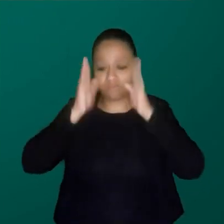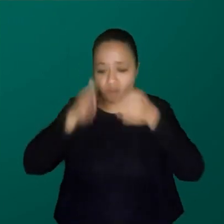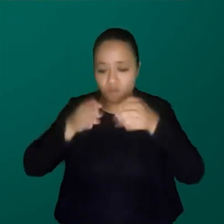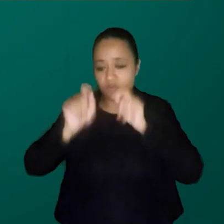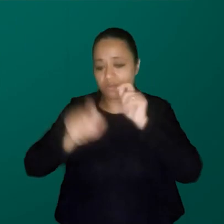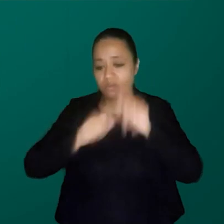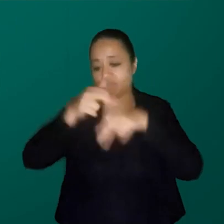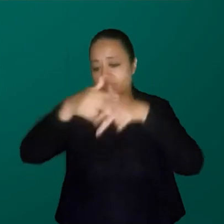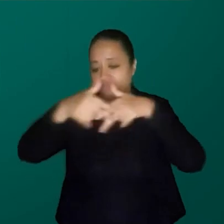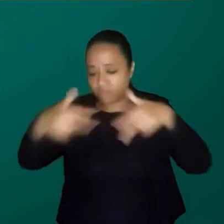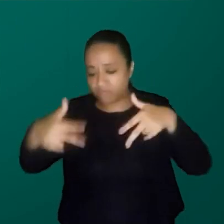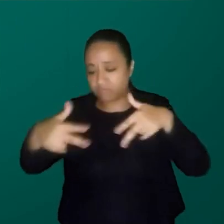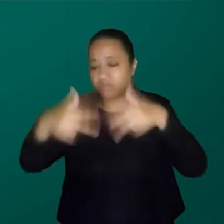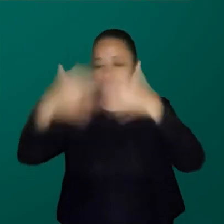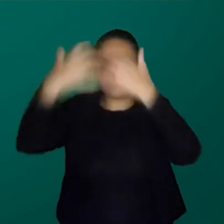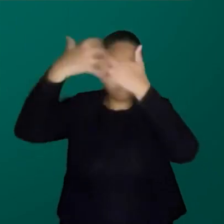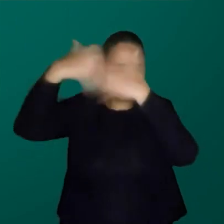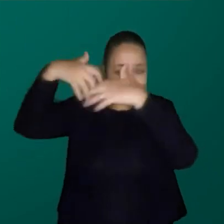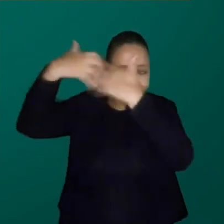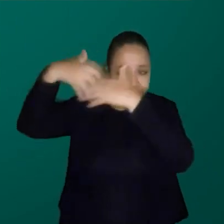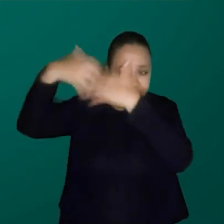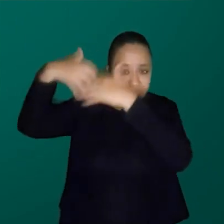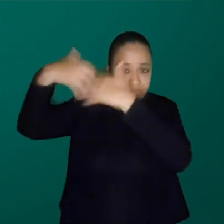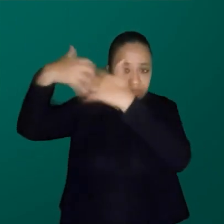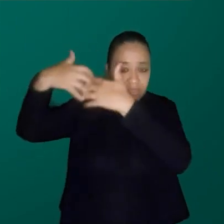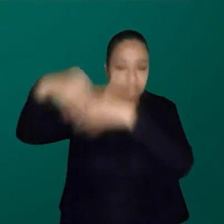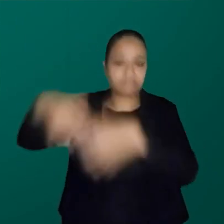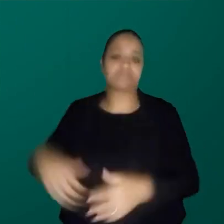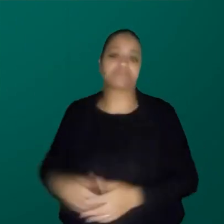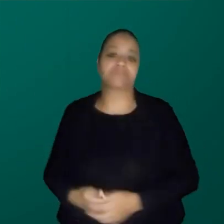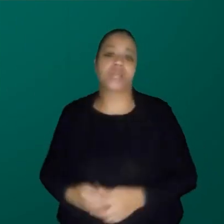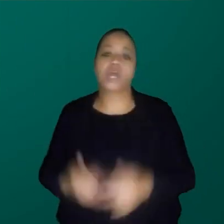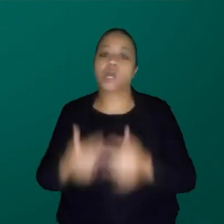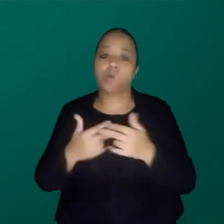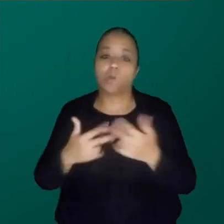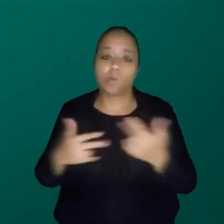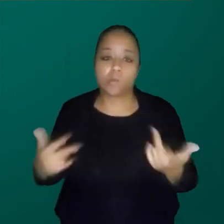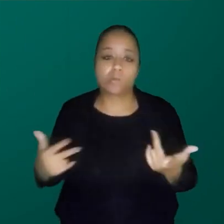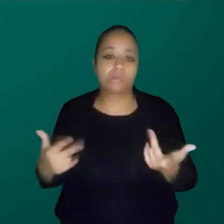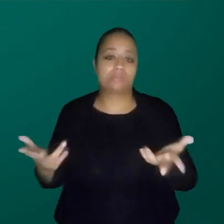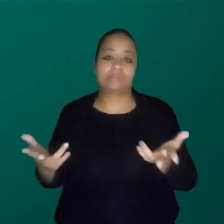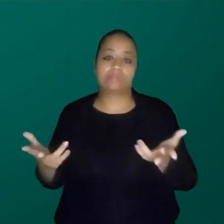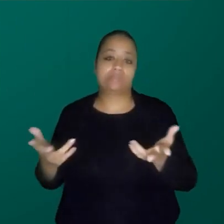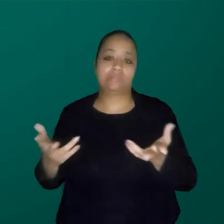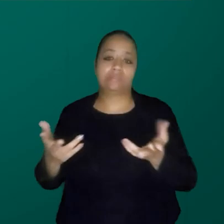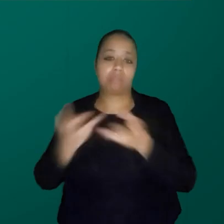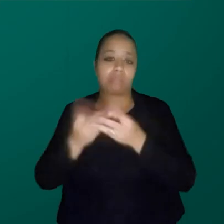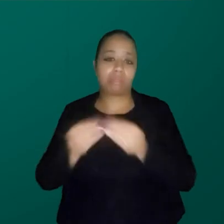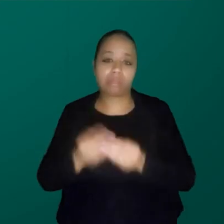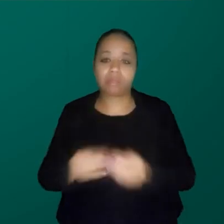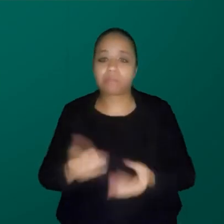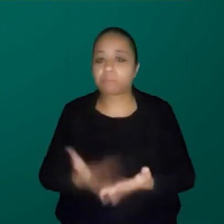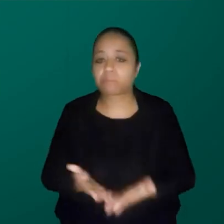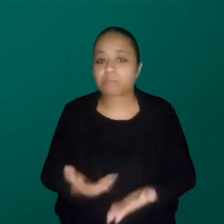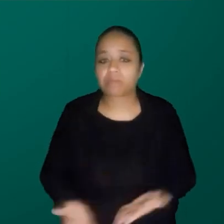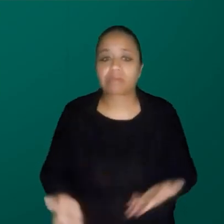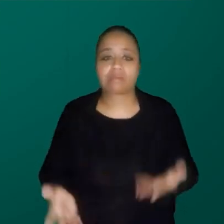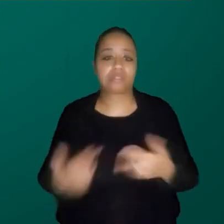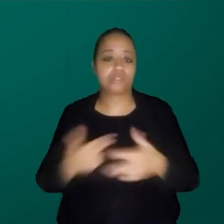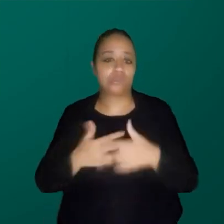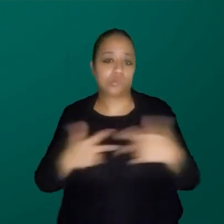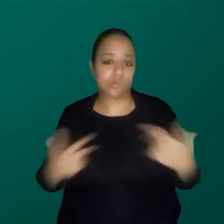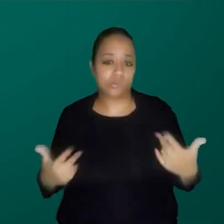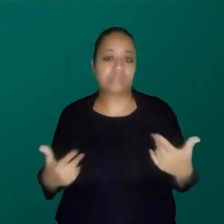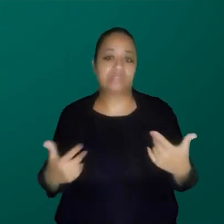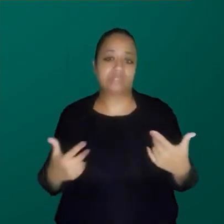gênero para a gente pensar nisso, nesses roubos e nessas consequências